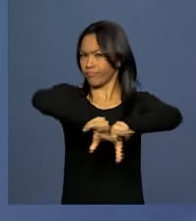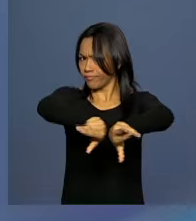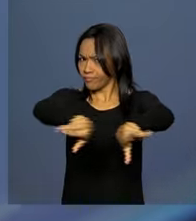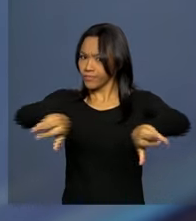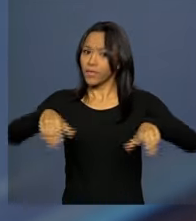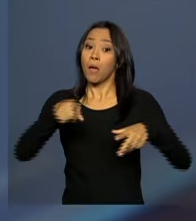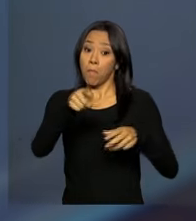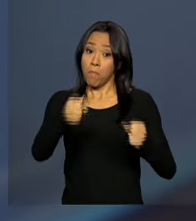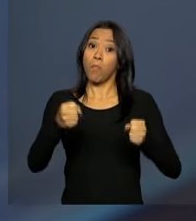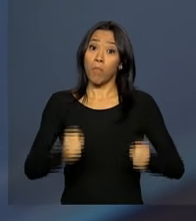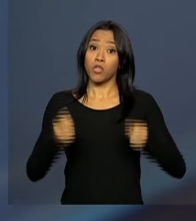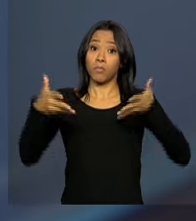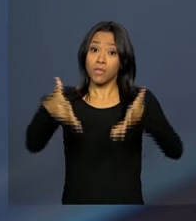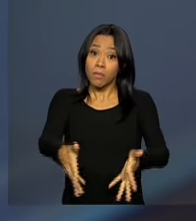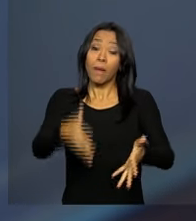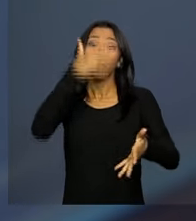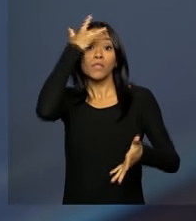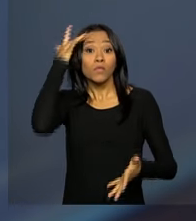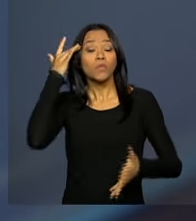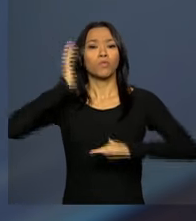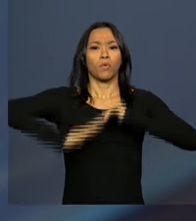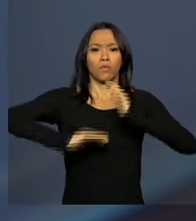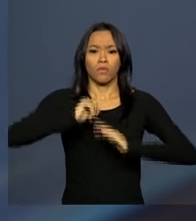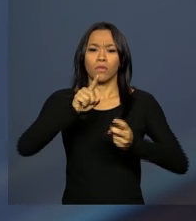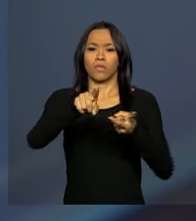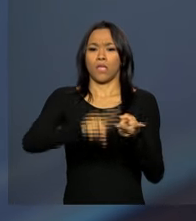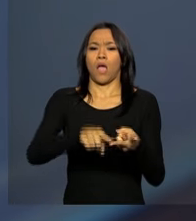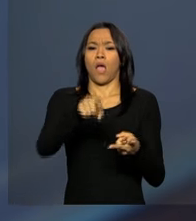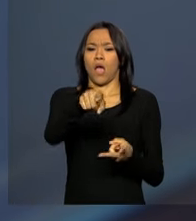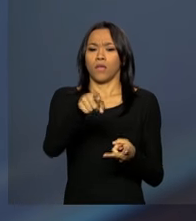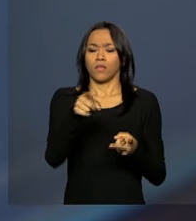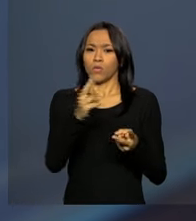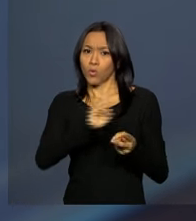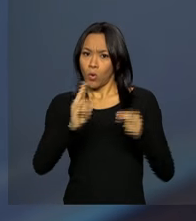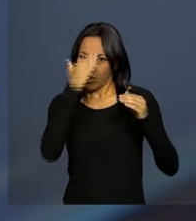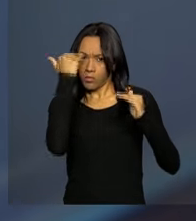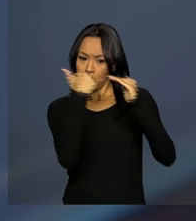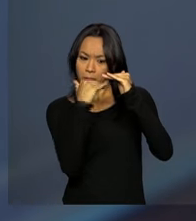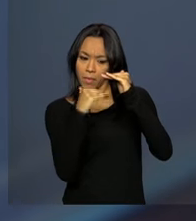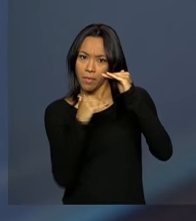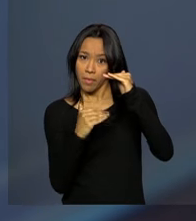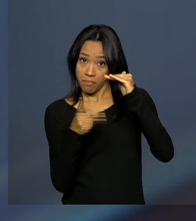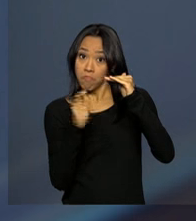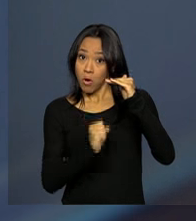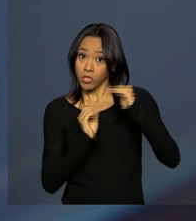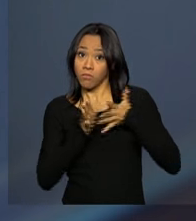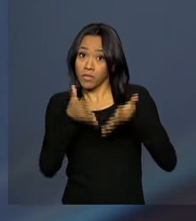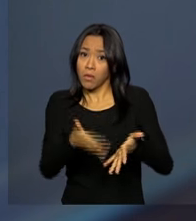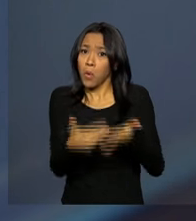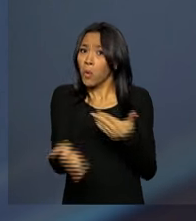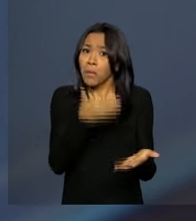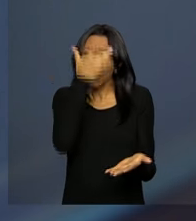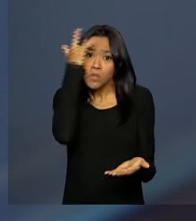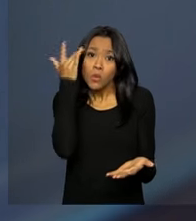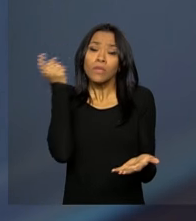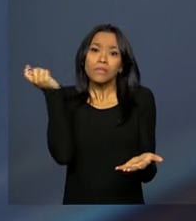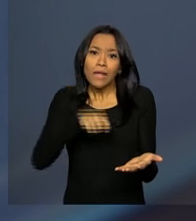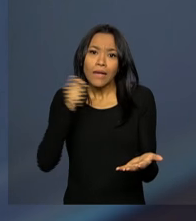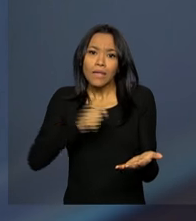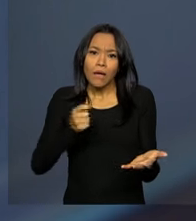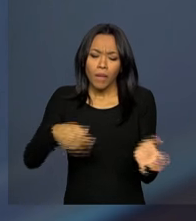do concurso programadores, projetistas, designers, pesquisadores ou qualquer pessoa que consiga